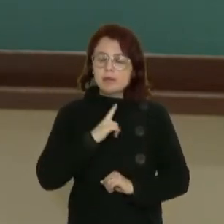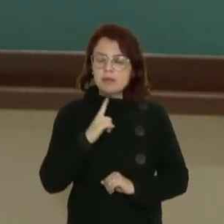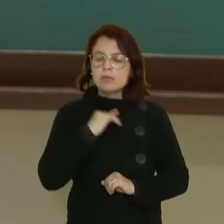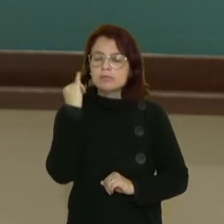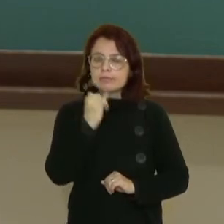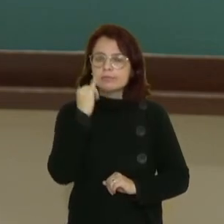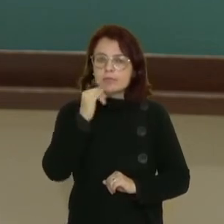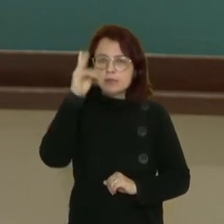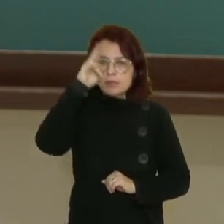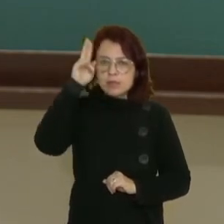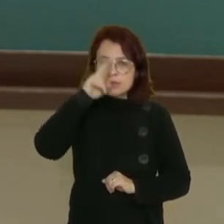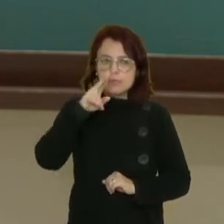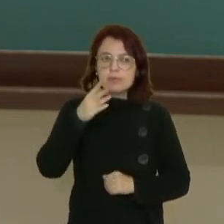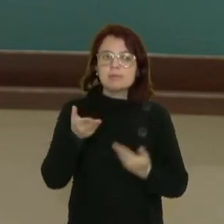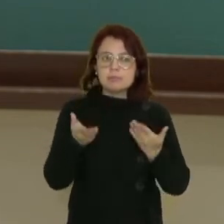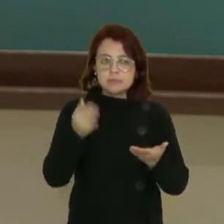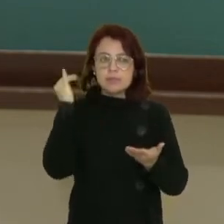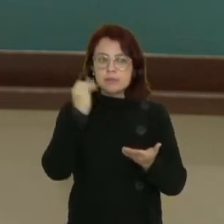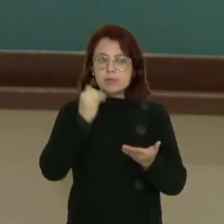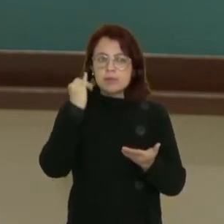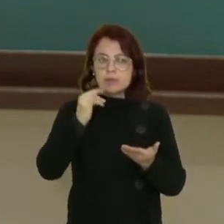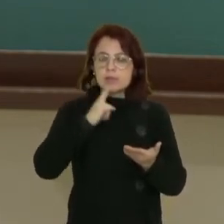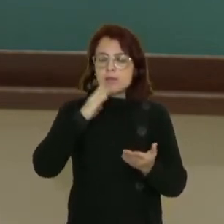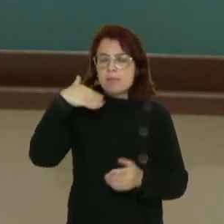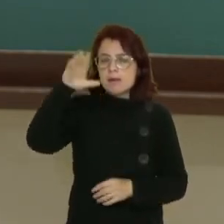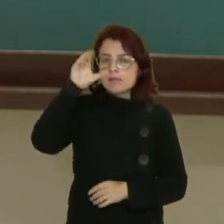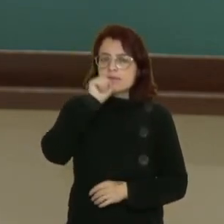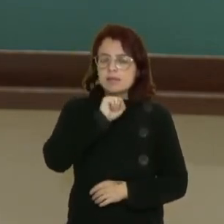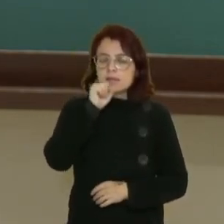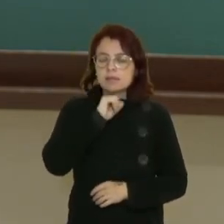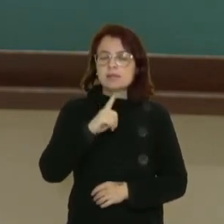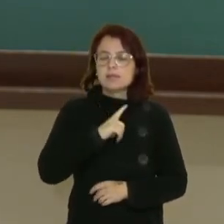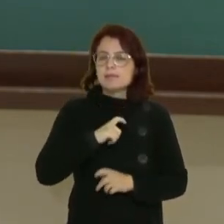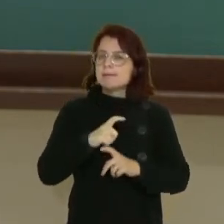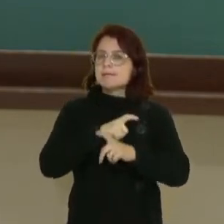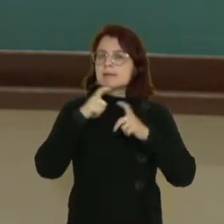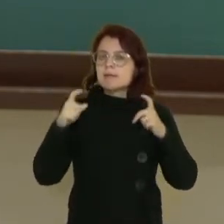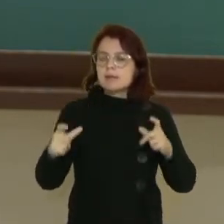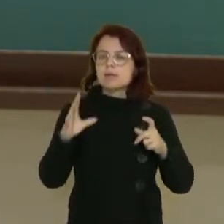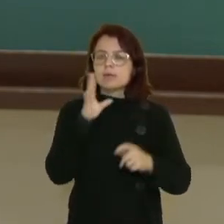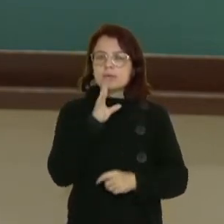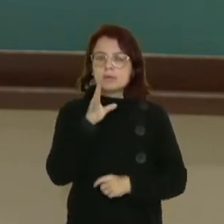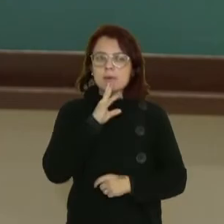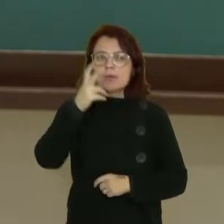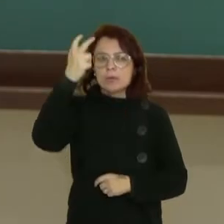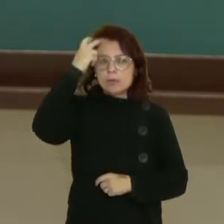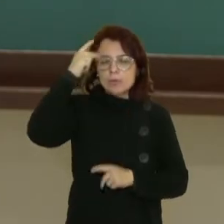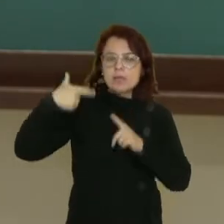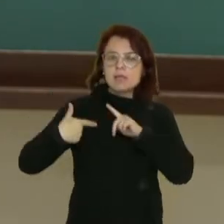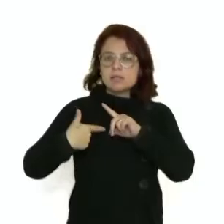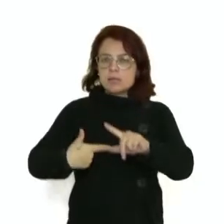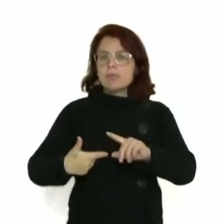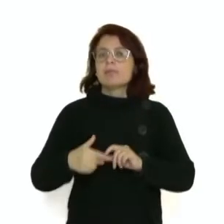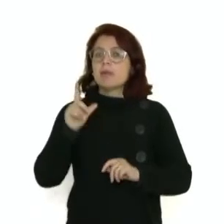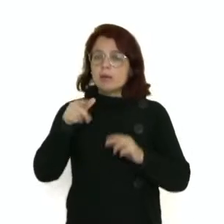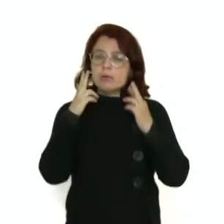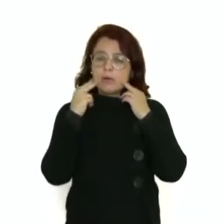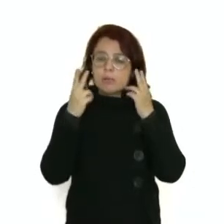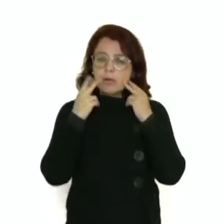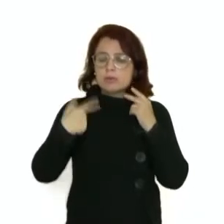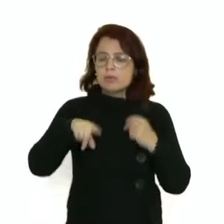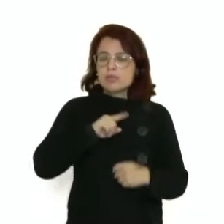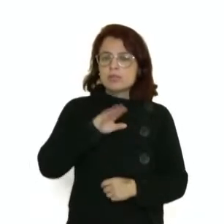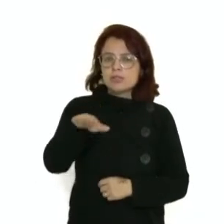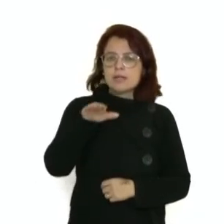de história, que geralmente são os mais velhos, que têm grande conhecimento sobre a cultura, a tradição. E é bastante comum chamar de